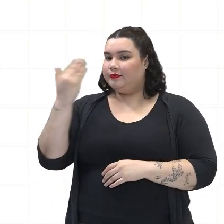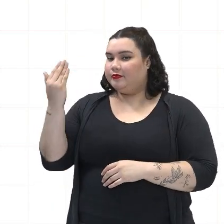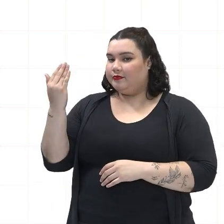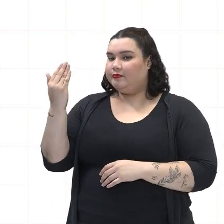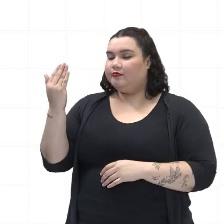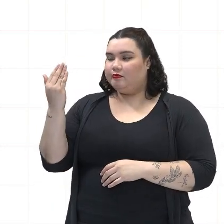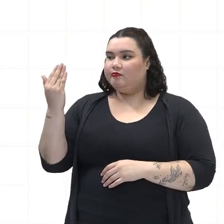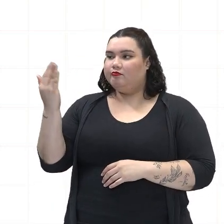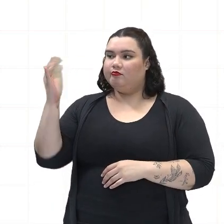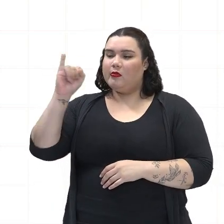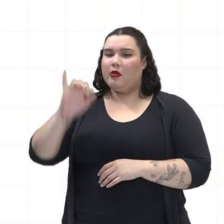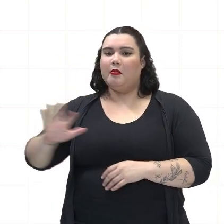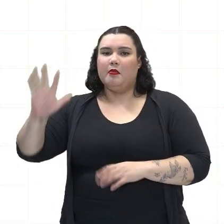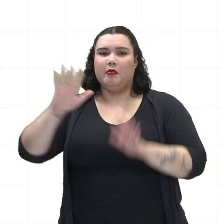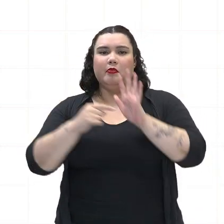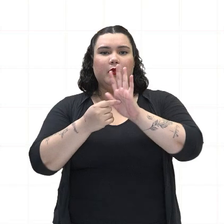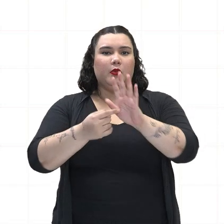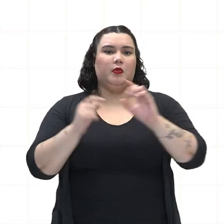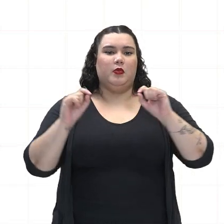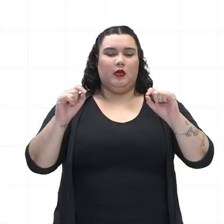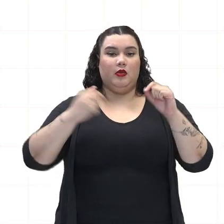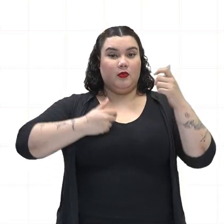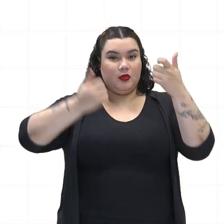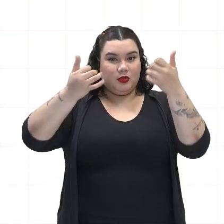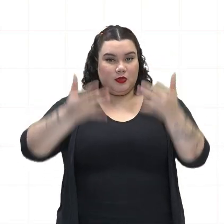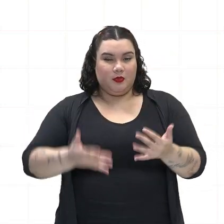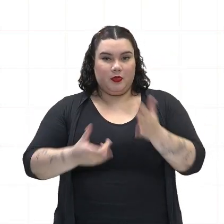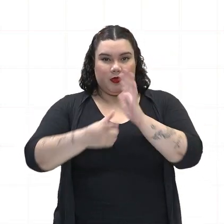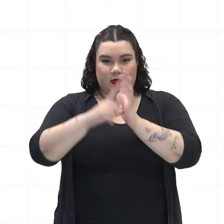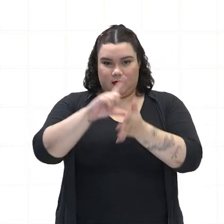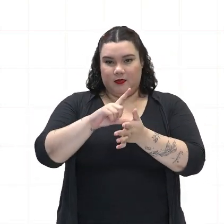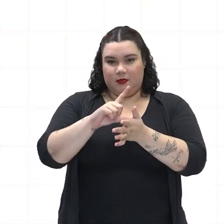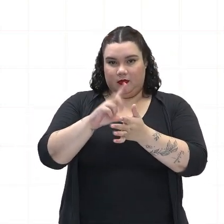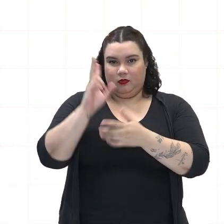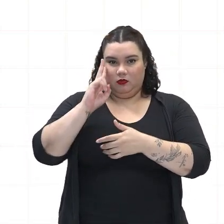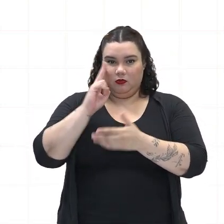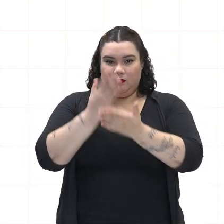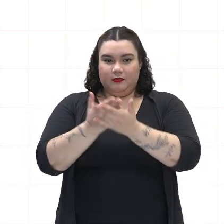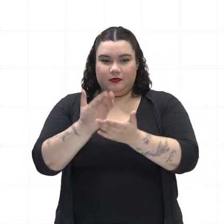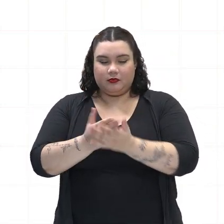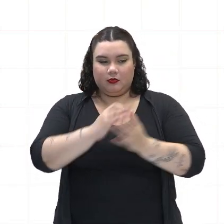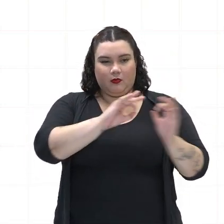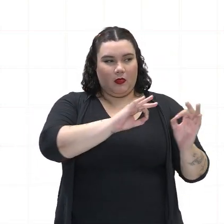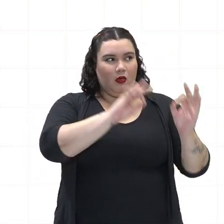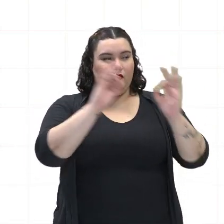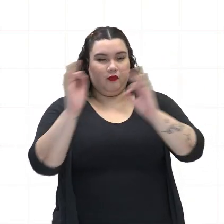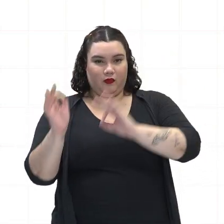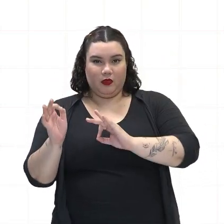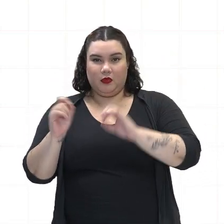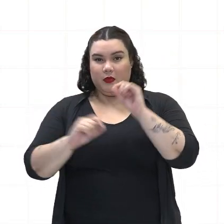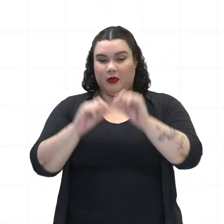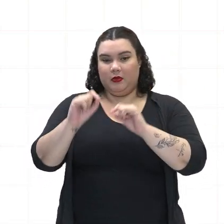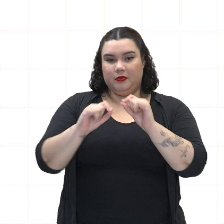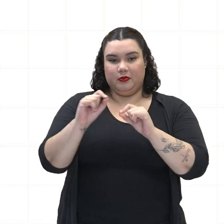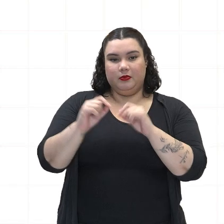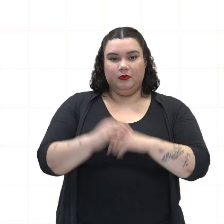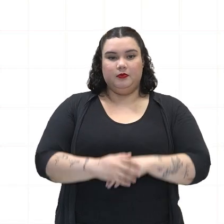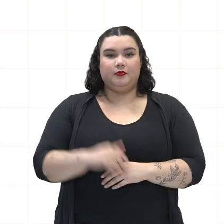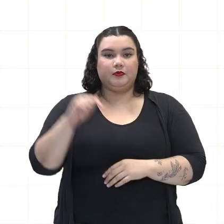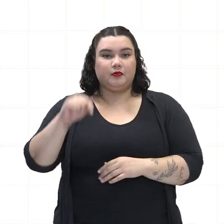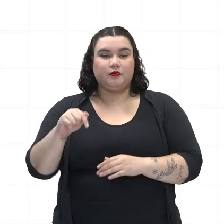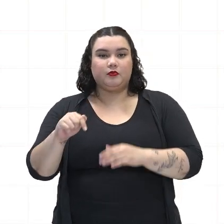para vocês. Como eu mencionei no começo da nossa aula, é justamente no período